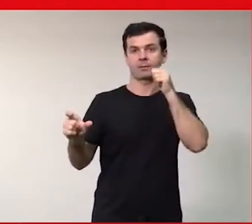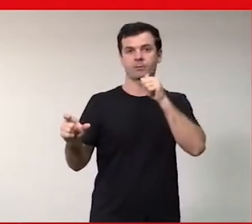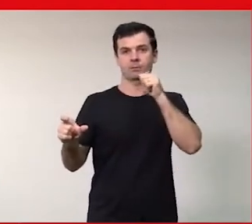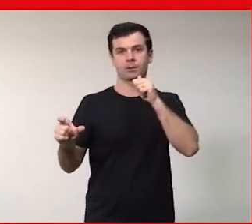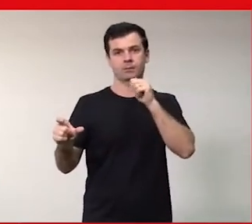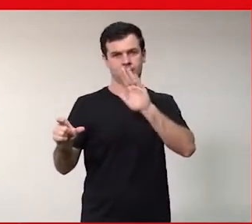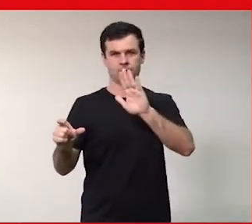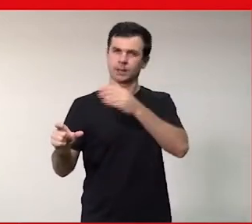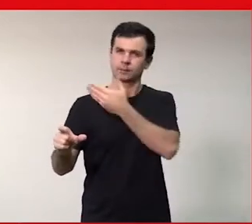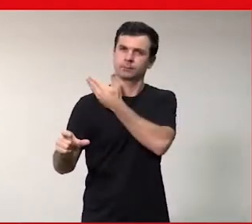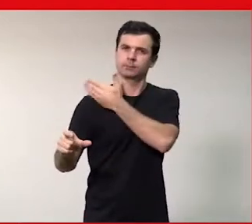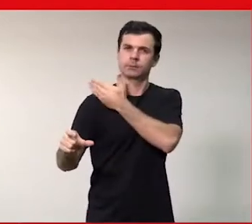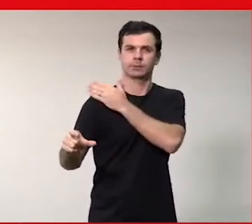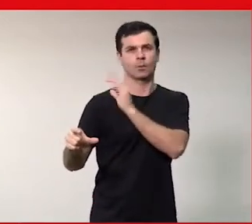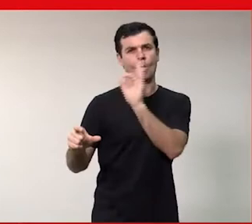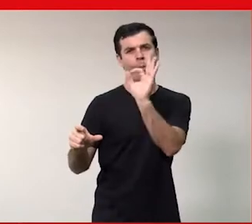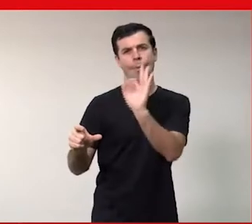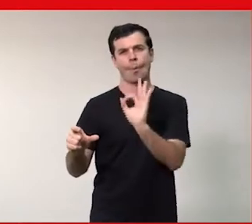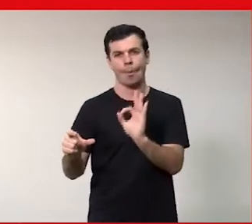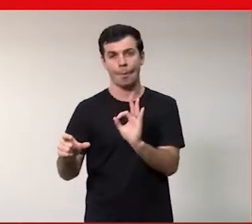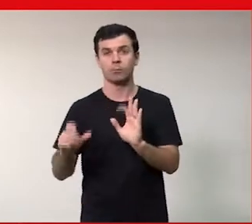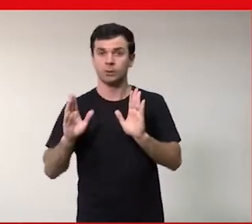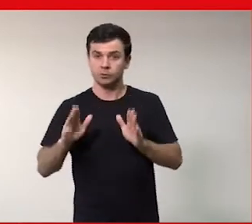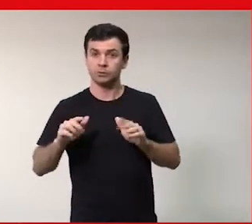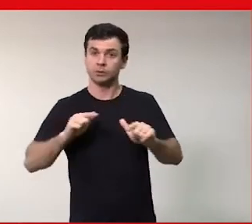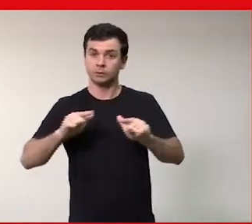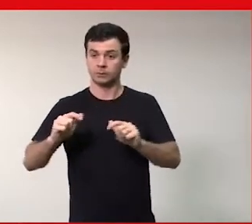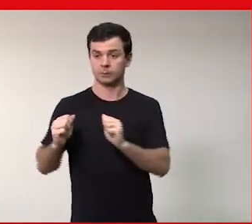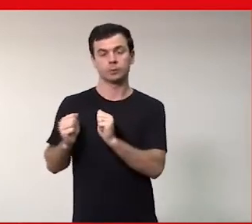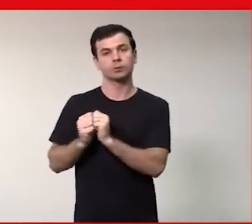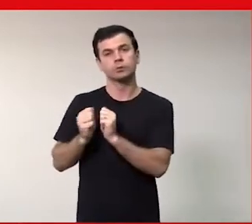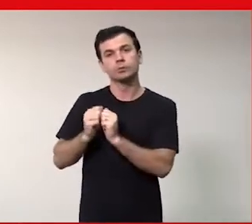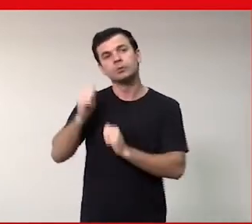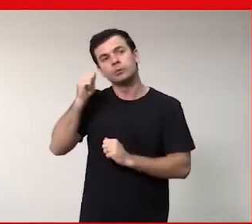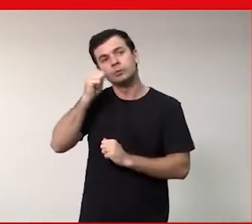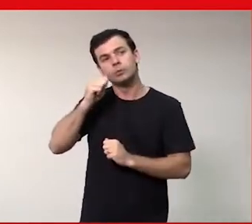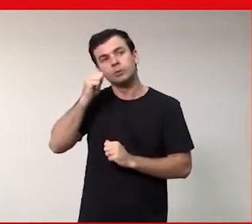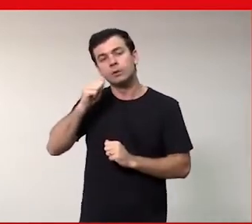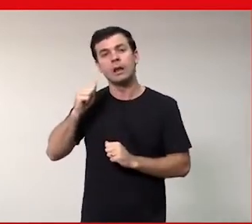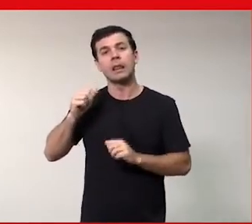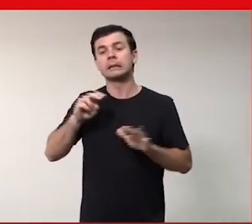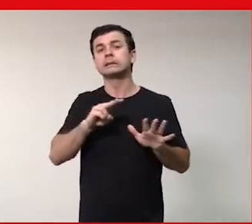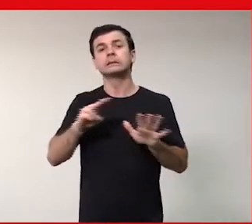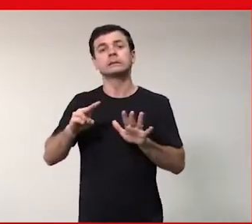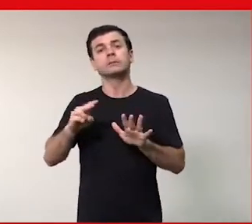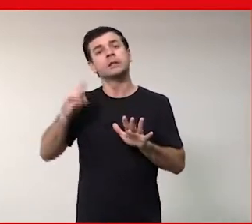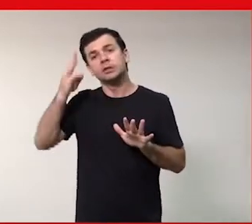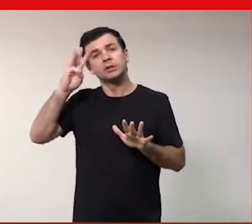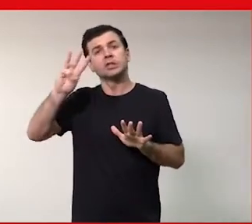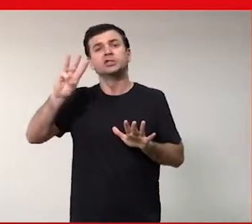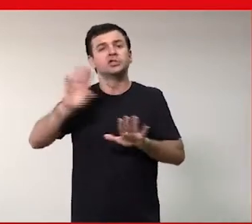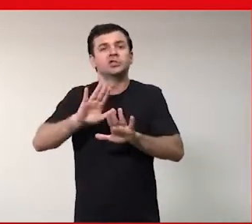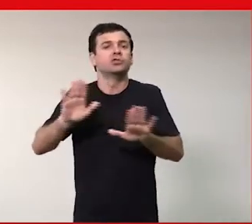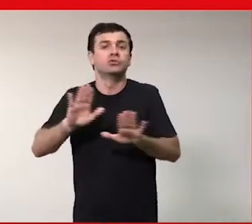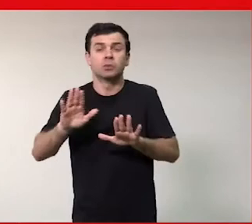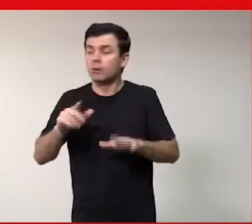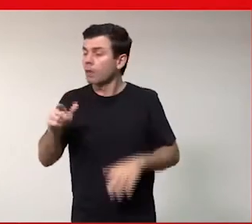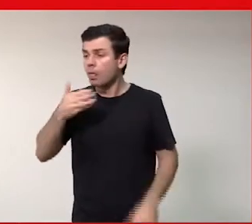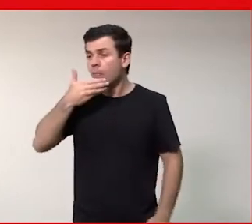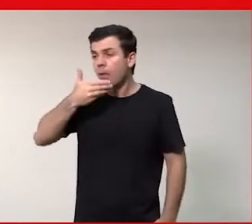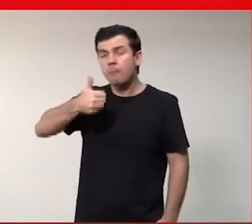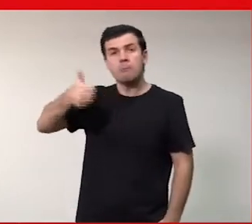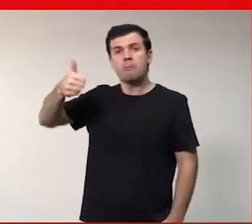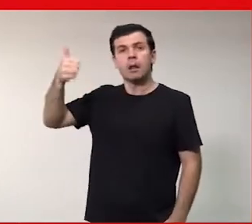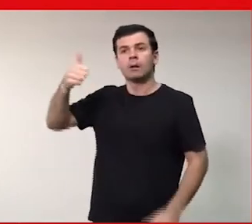preconceito. Eu trabalho com uma executiva minha RH, trabalha três dias por semana e é possivelmente a melhor RH que eu jamais trabalhei em qualquer